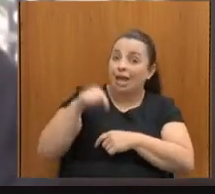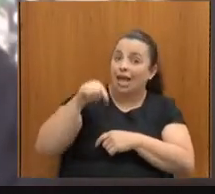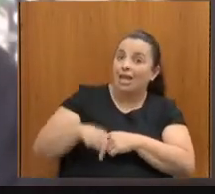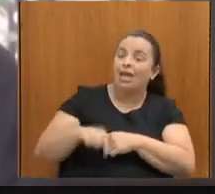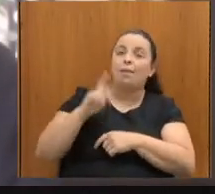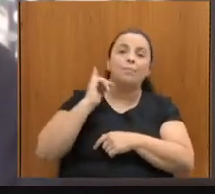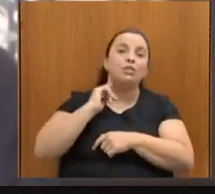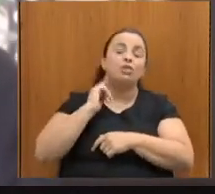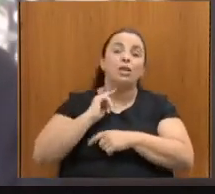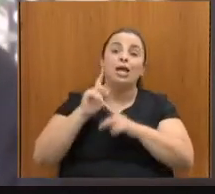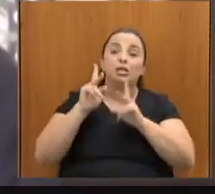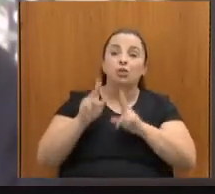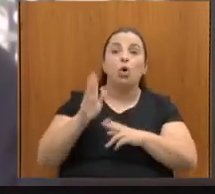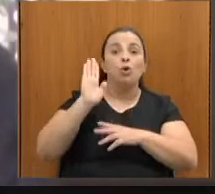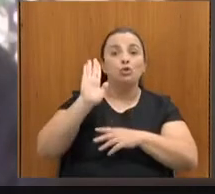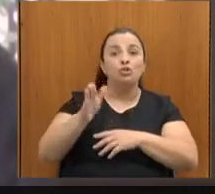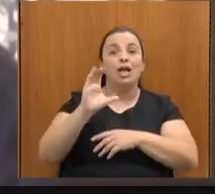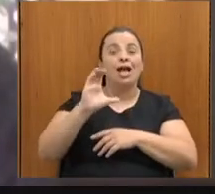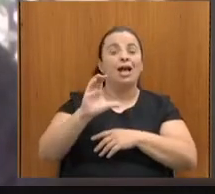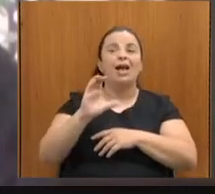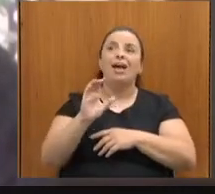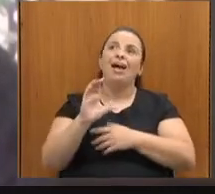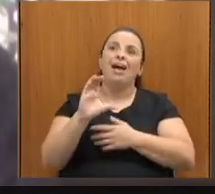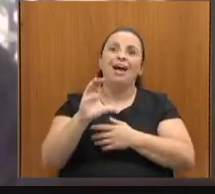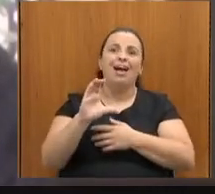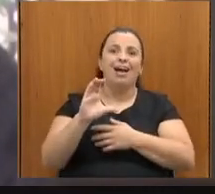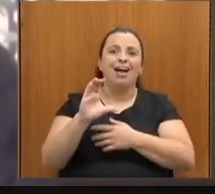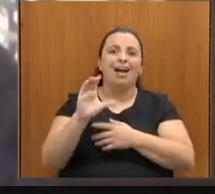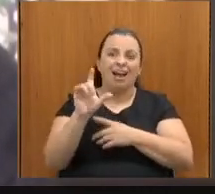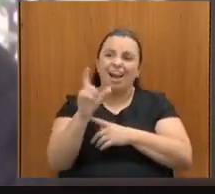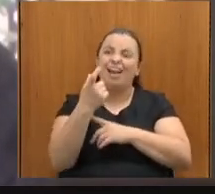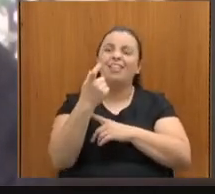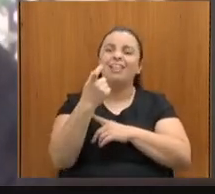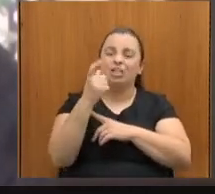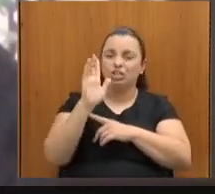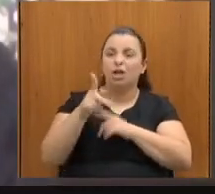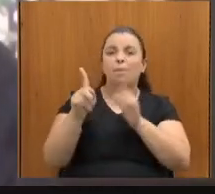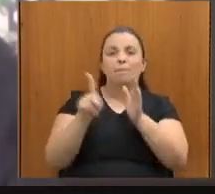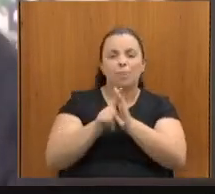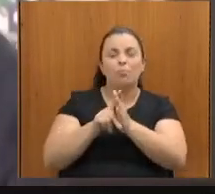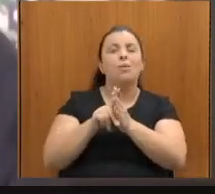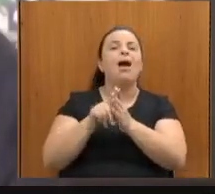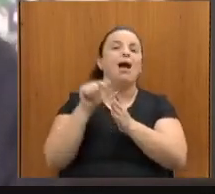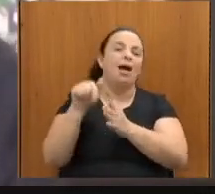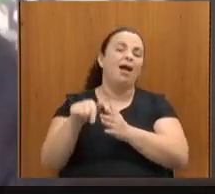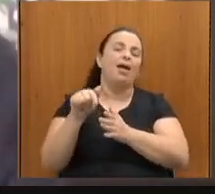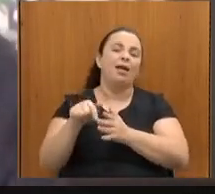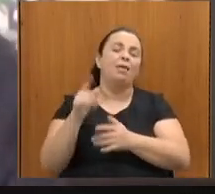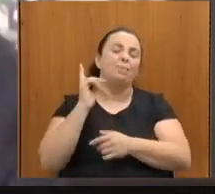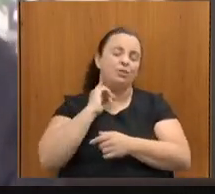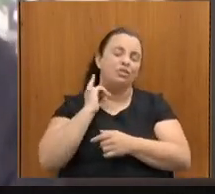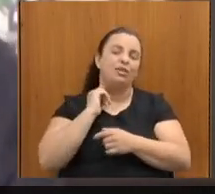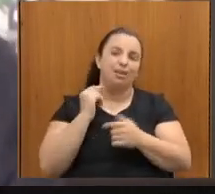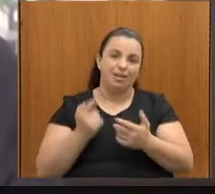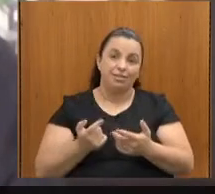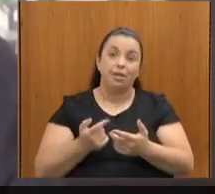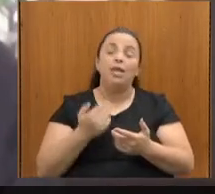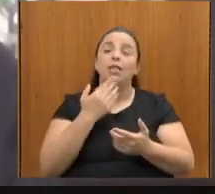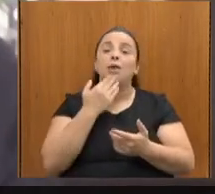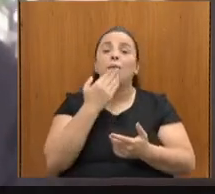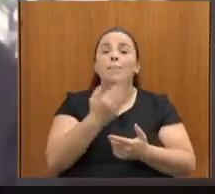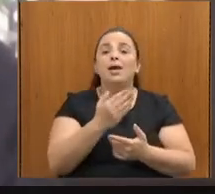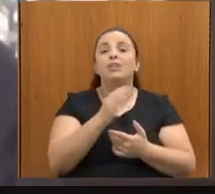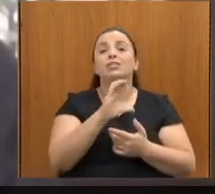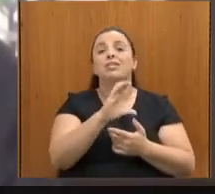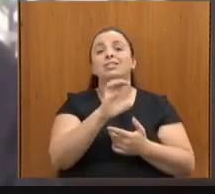carteira será adotada em Minas Gerais. Então, eu peço ao CEDESI que esteja em contato